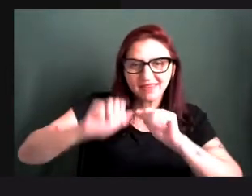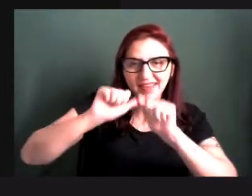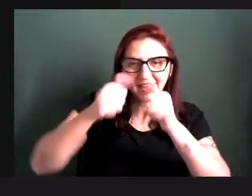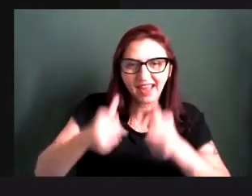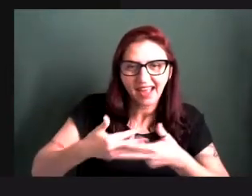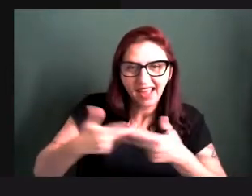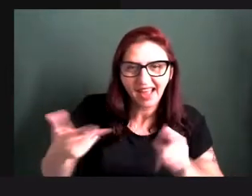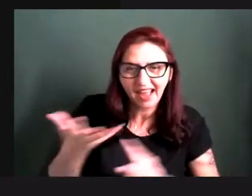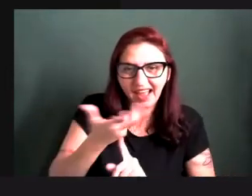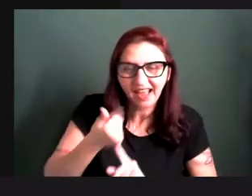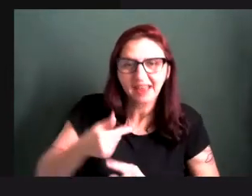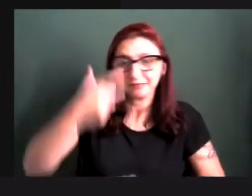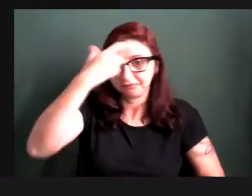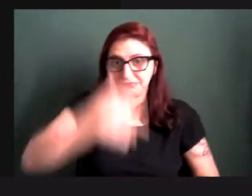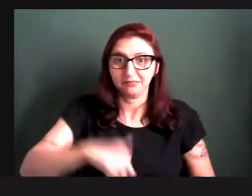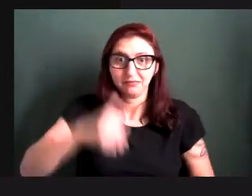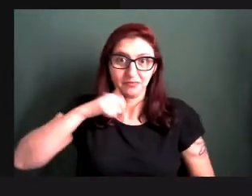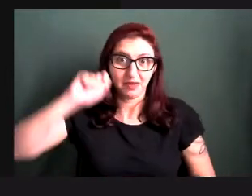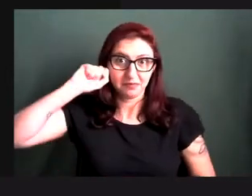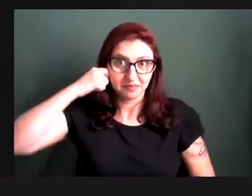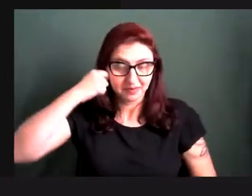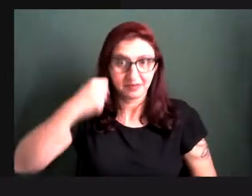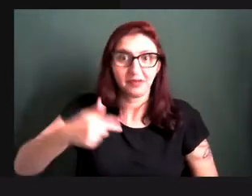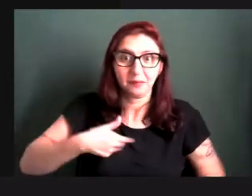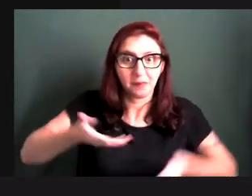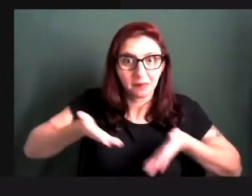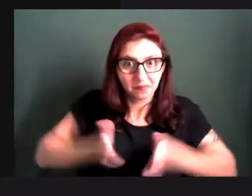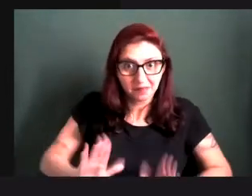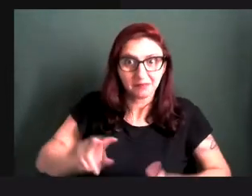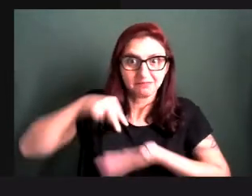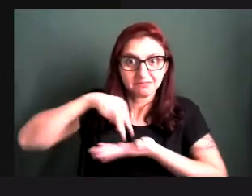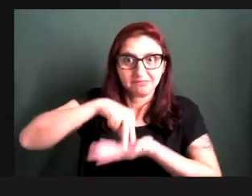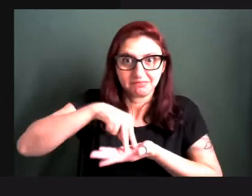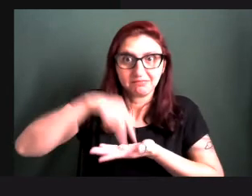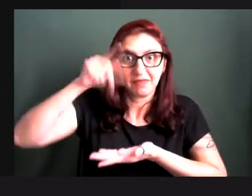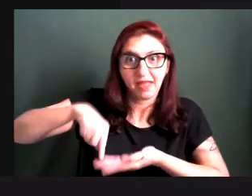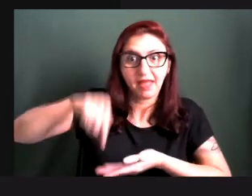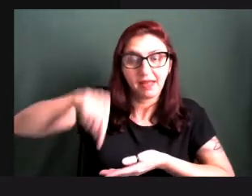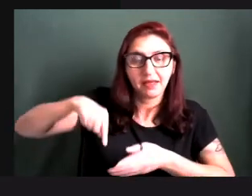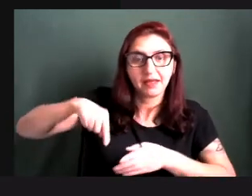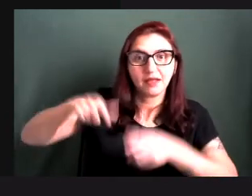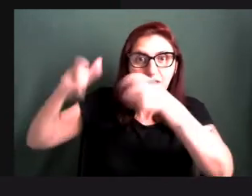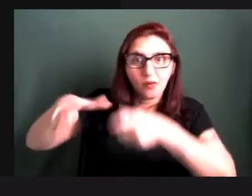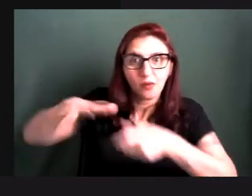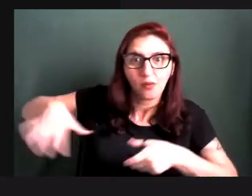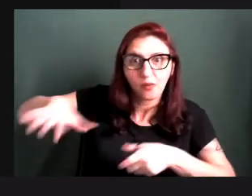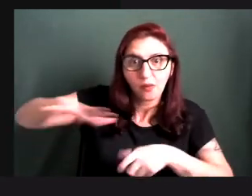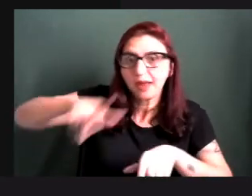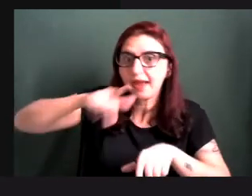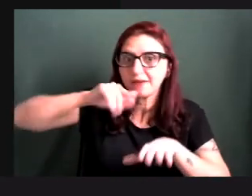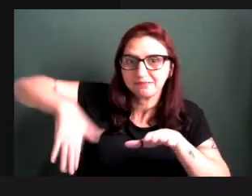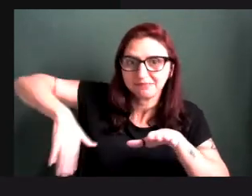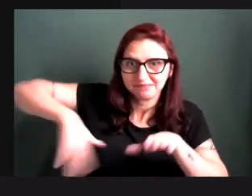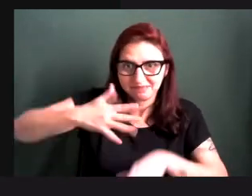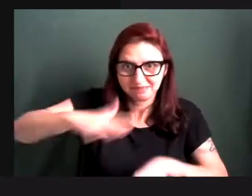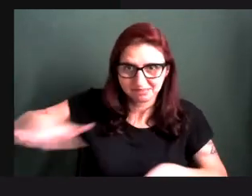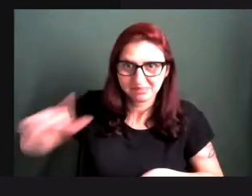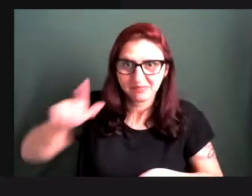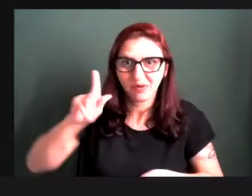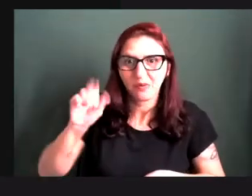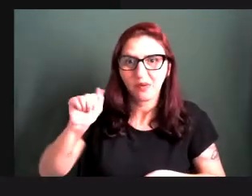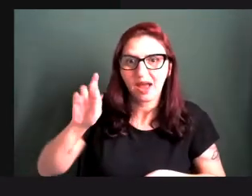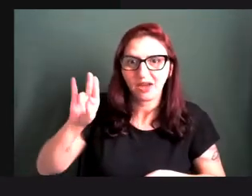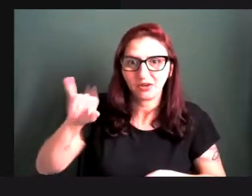mulher preta, nascida e resistente das palafitas aqui do lado do Guarujá, hoje moro e resisto e